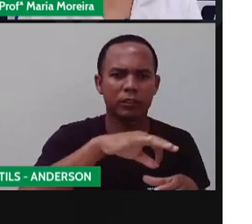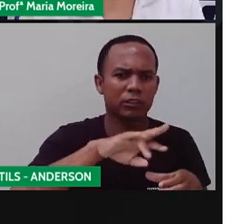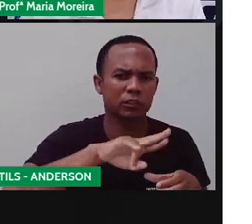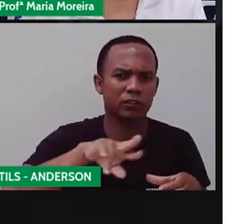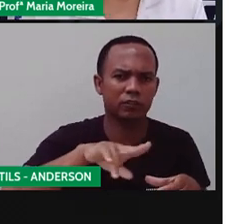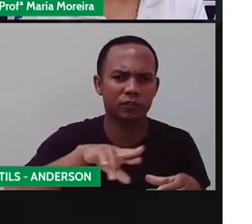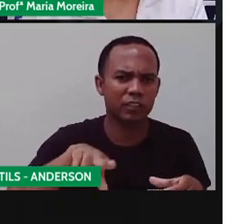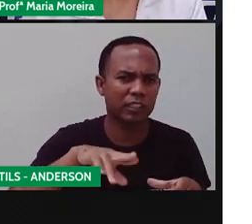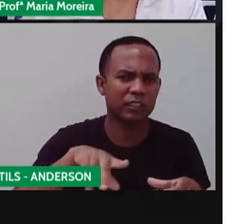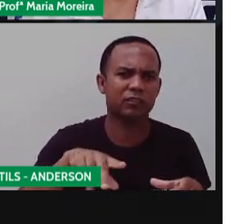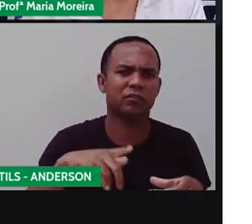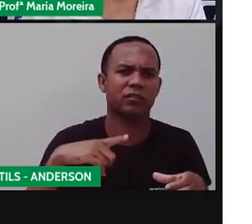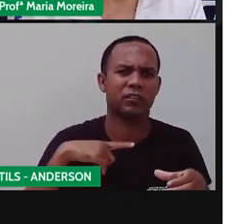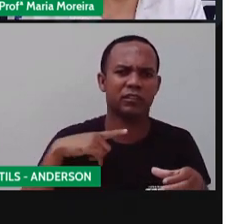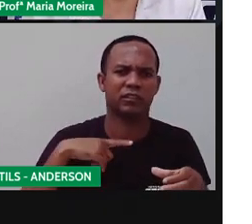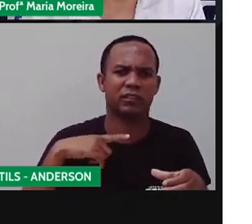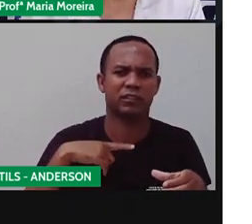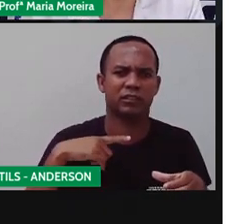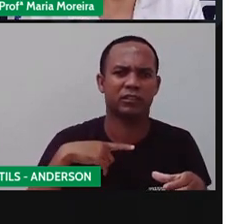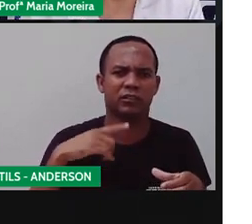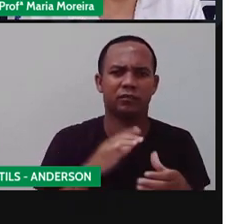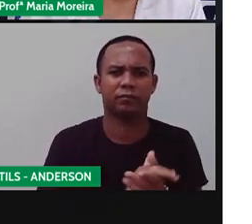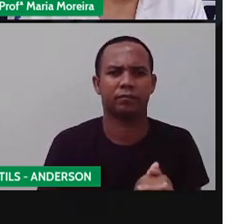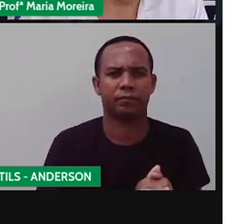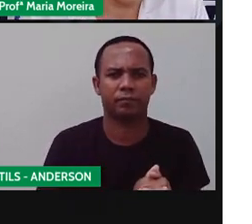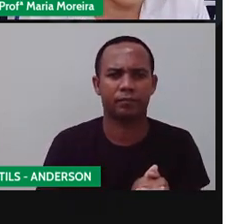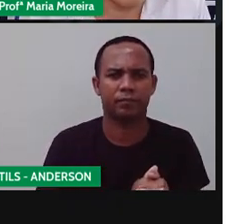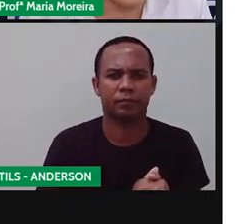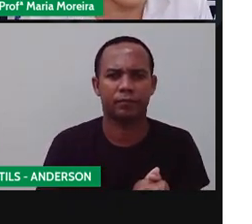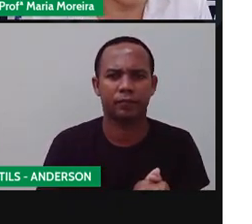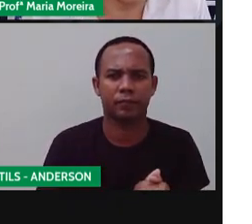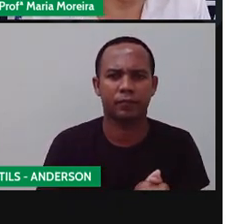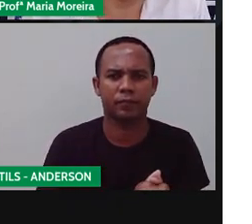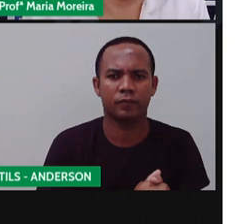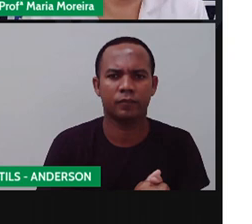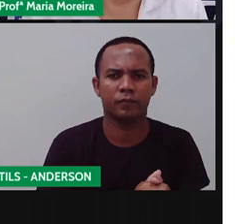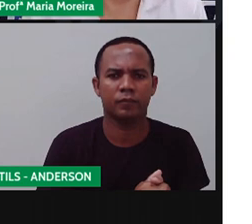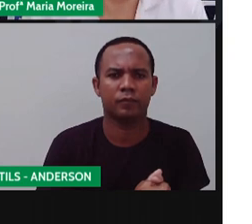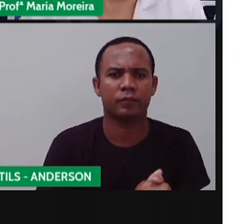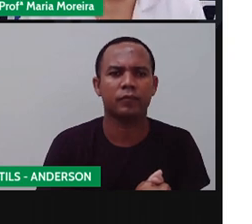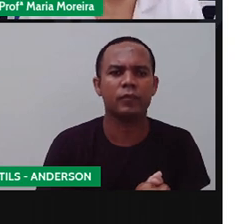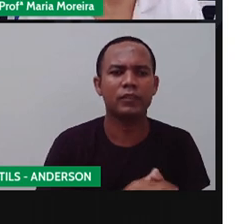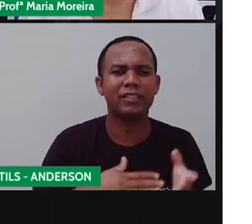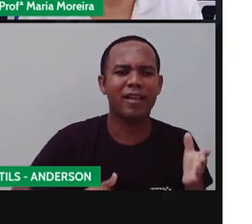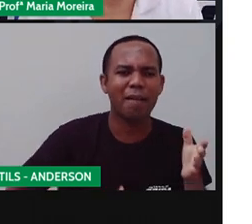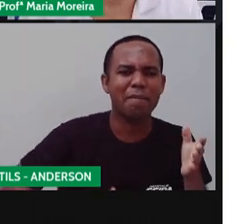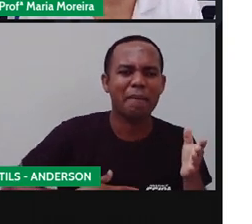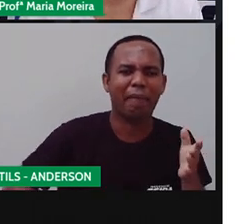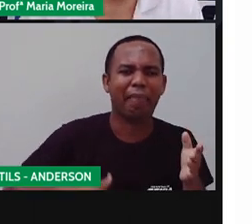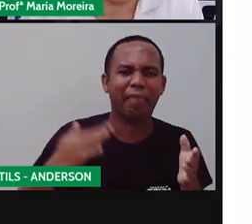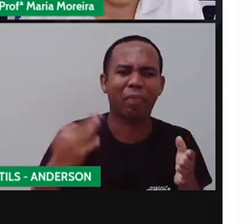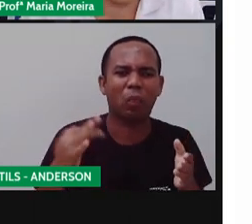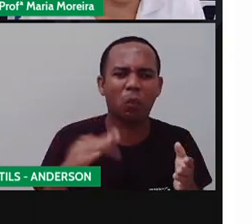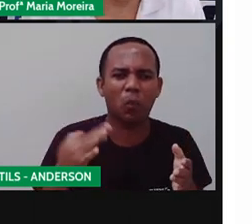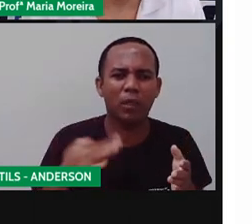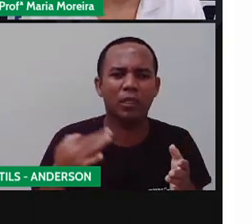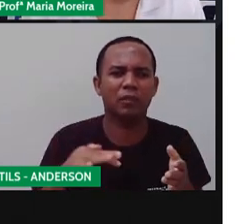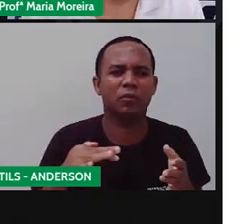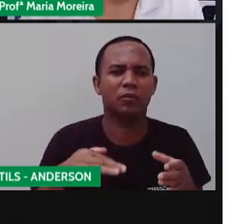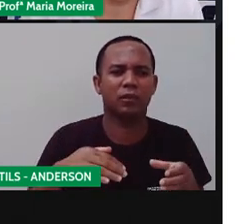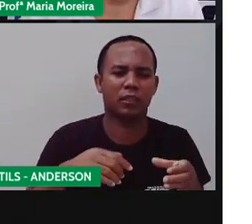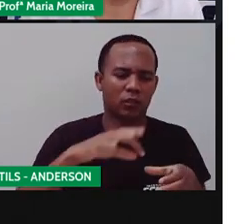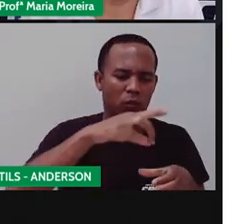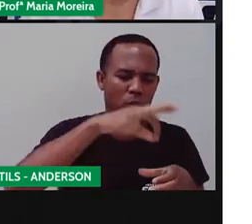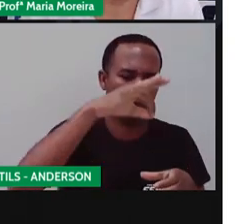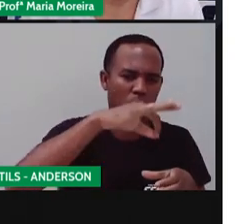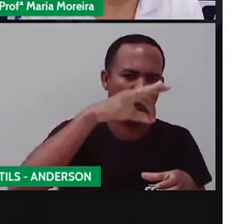bodo, deixa eu ver o mais. Noz moscada. Dizem que é pra digestão. Já tomei noz moscada. Você